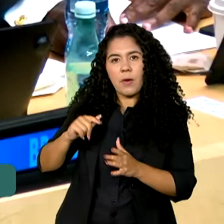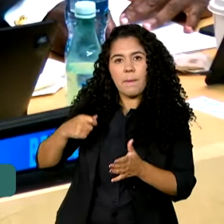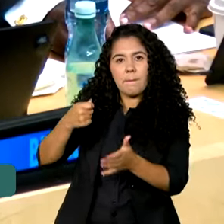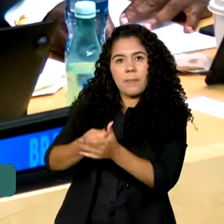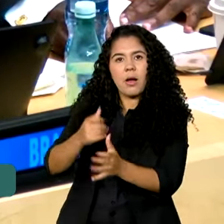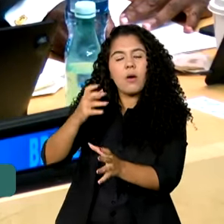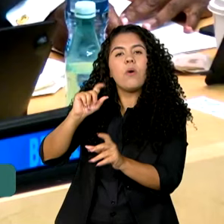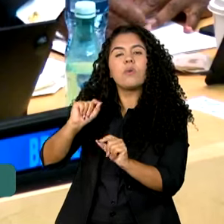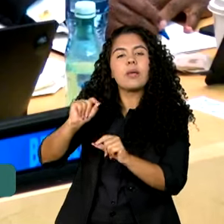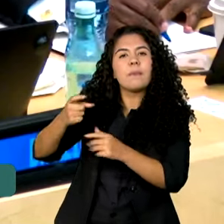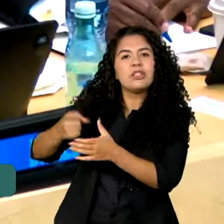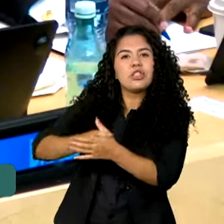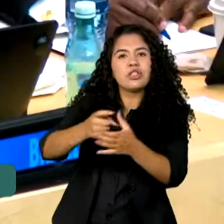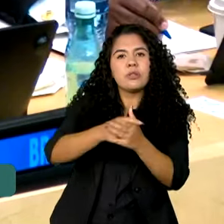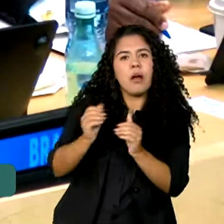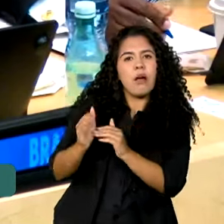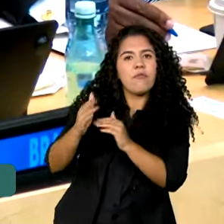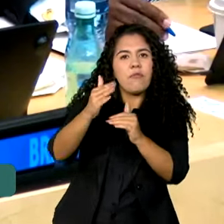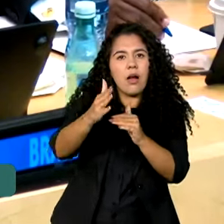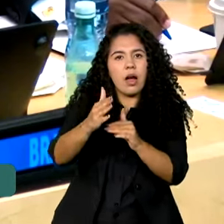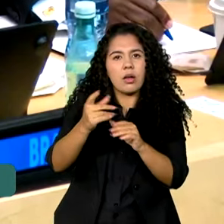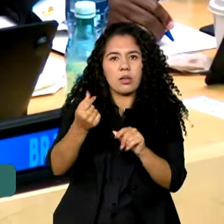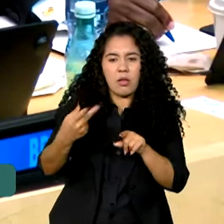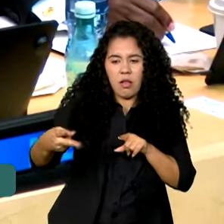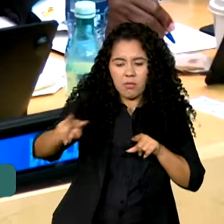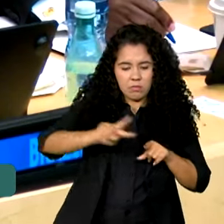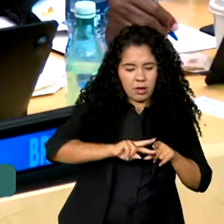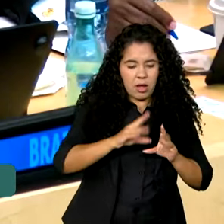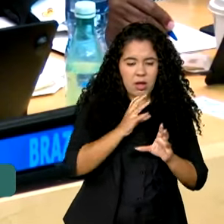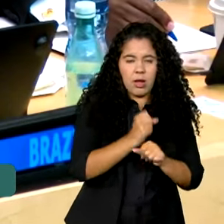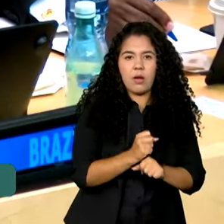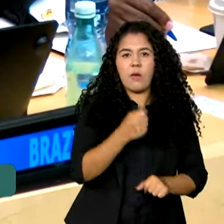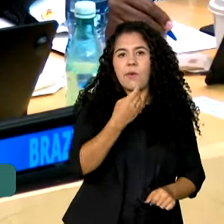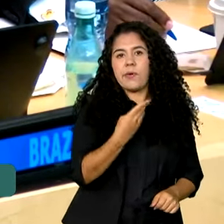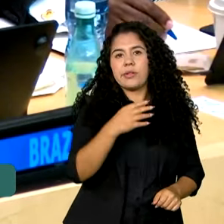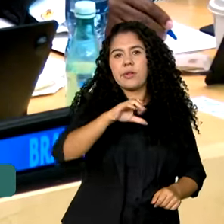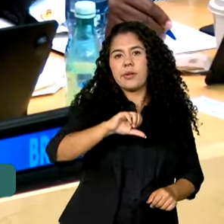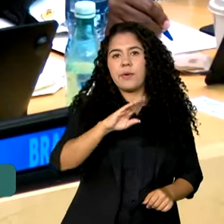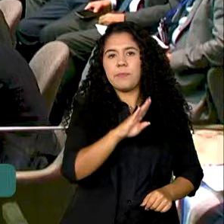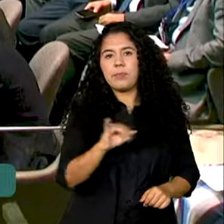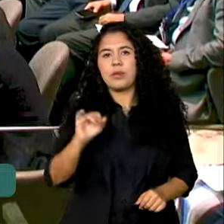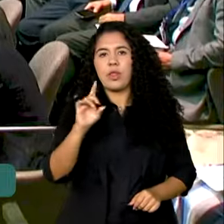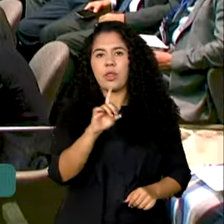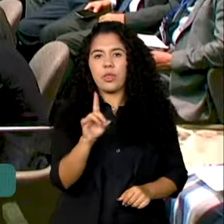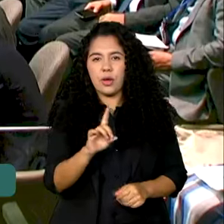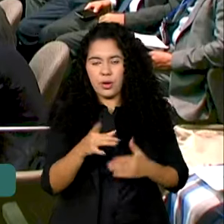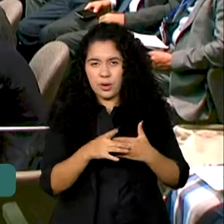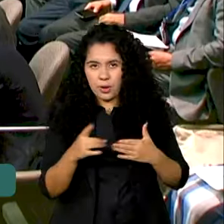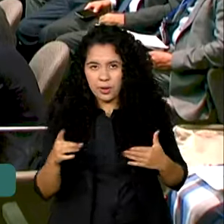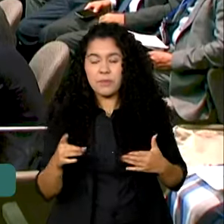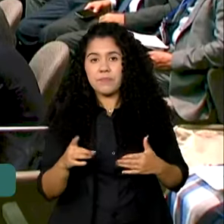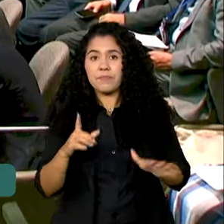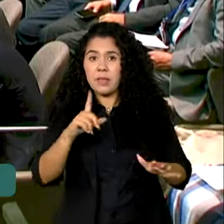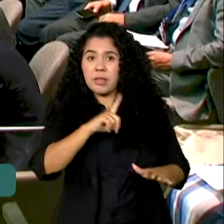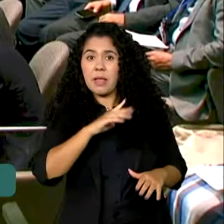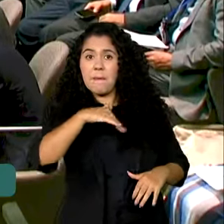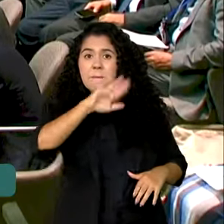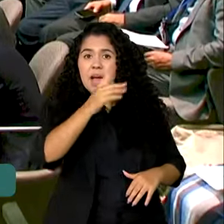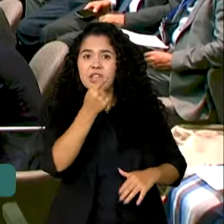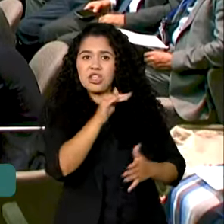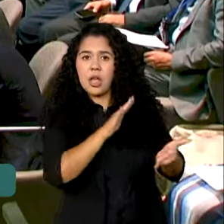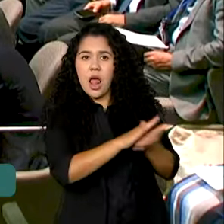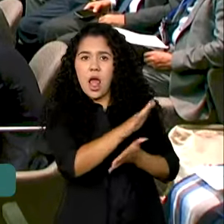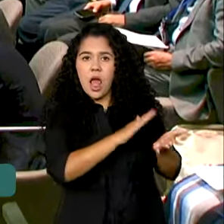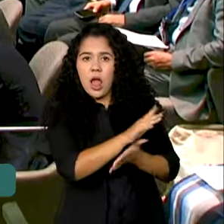credores externos e o que retebeu foi de 49 bilhões de dólares. Há mais dinheiro saindo